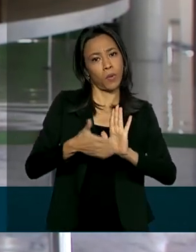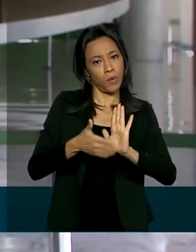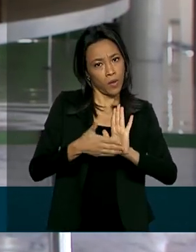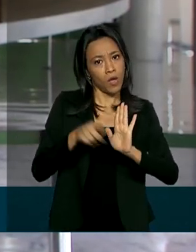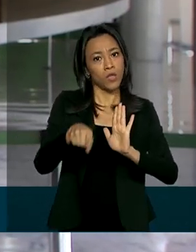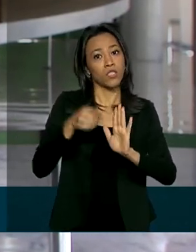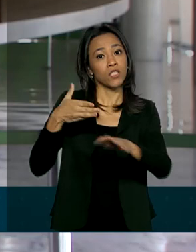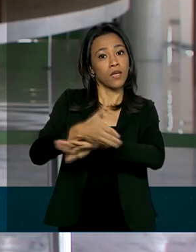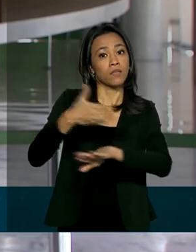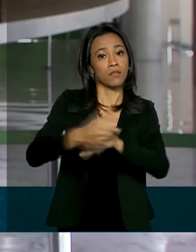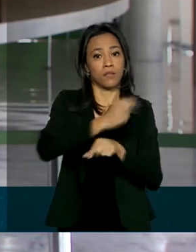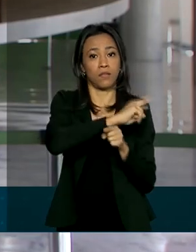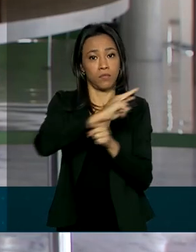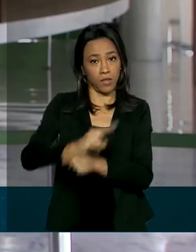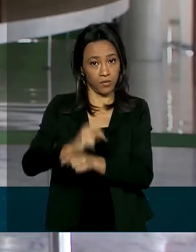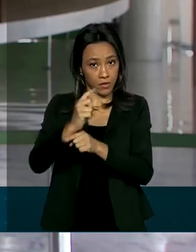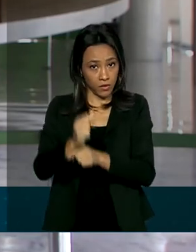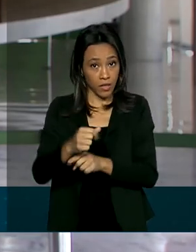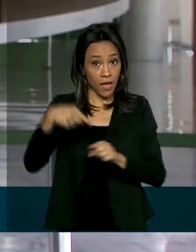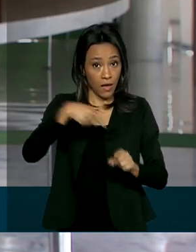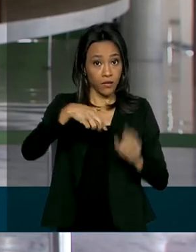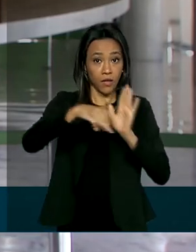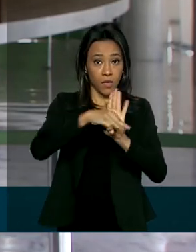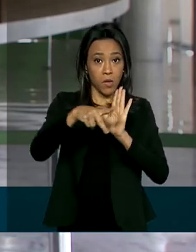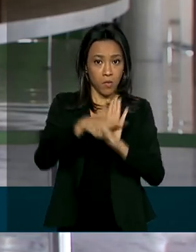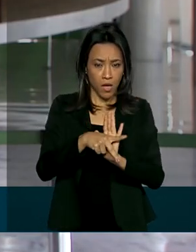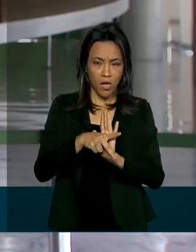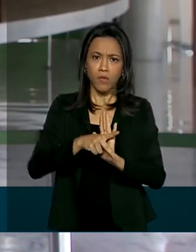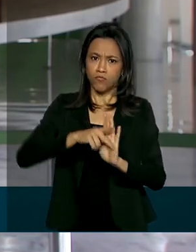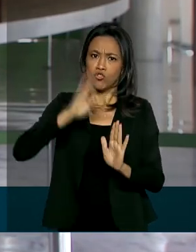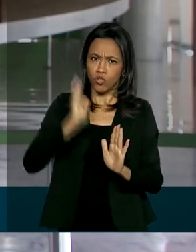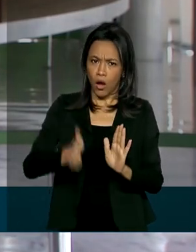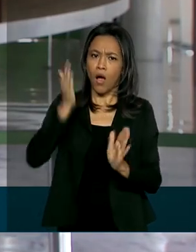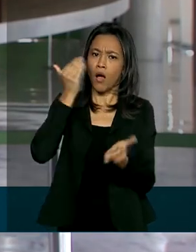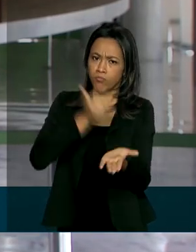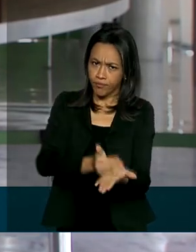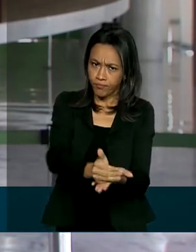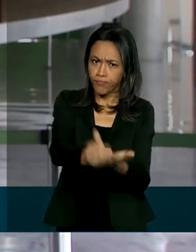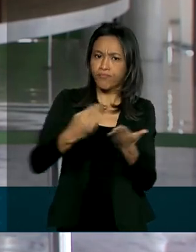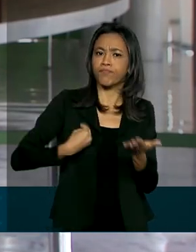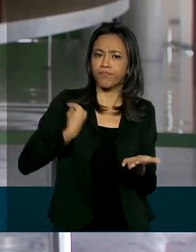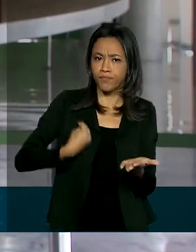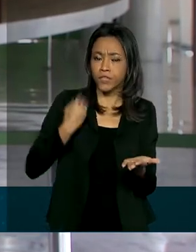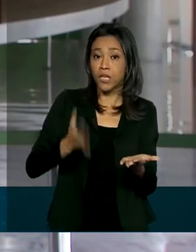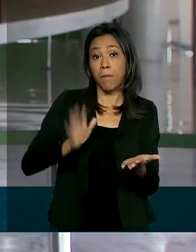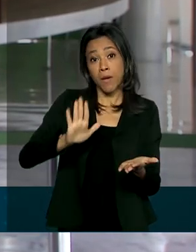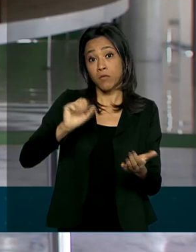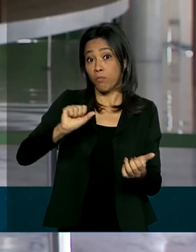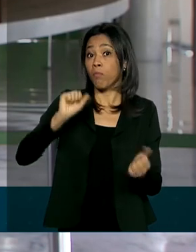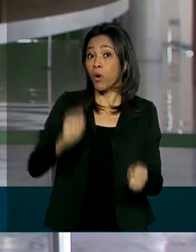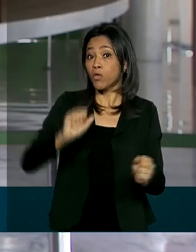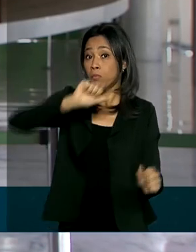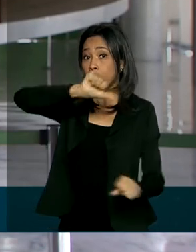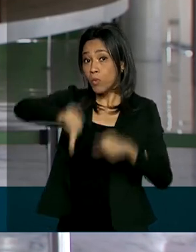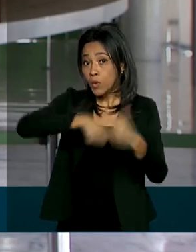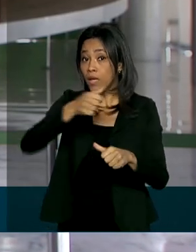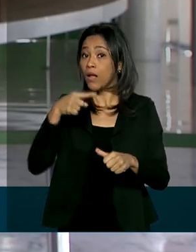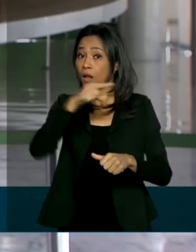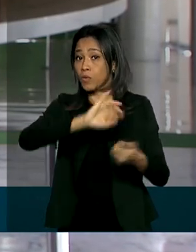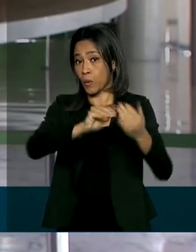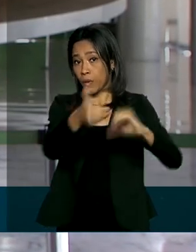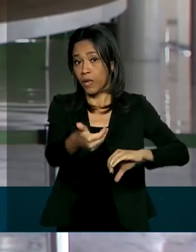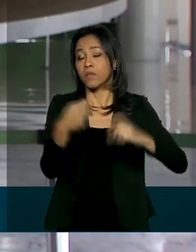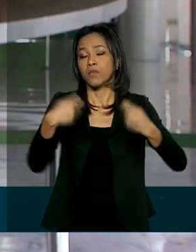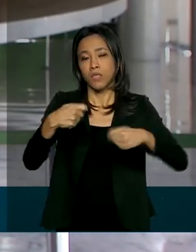acesso a crédito. A MP tem validade imediata, mas ainda pode sofrer alteração no Congresso, que precisa